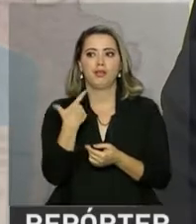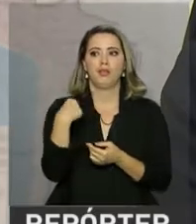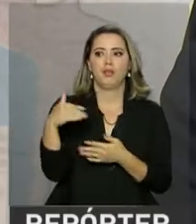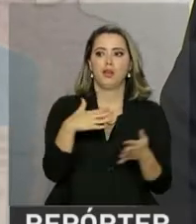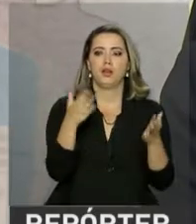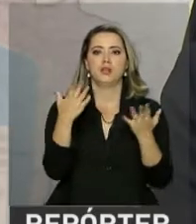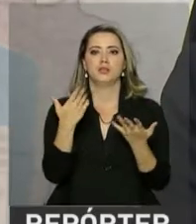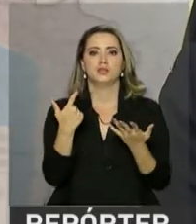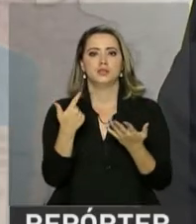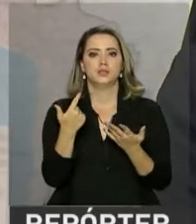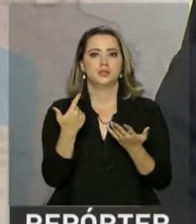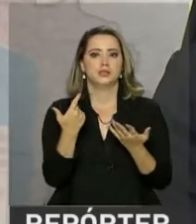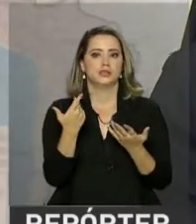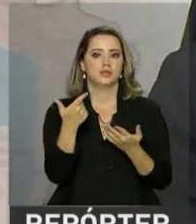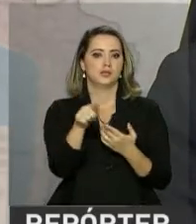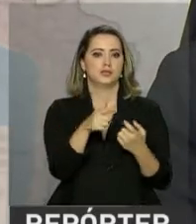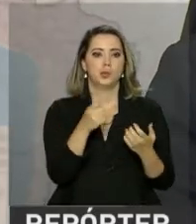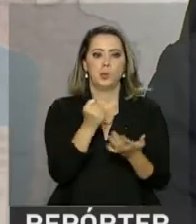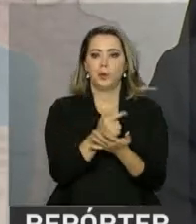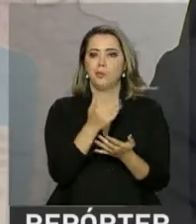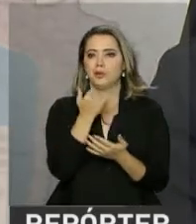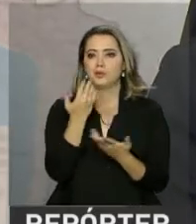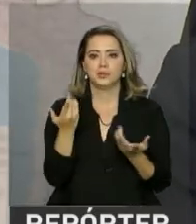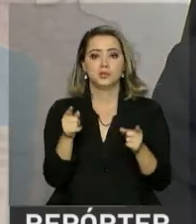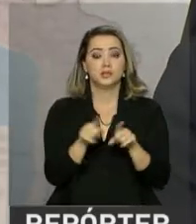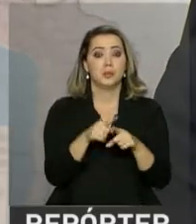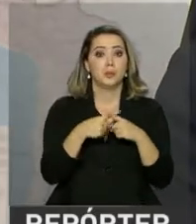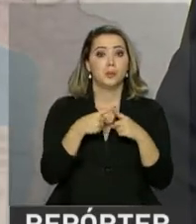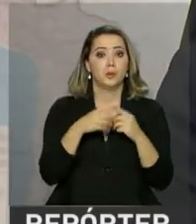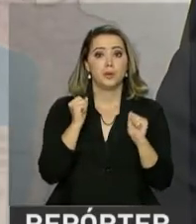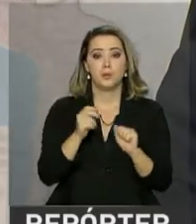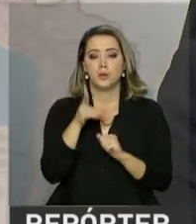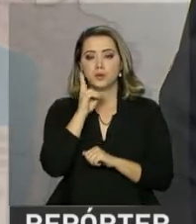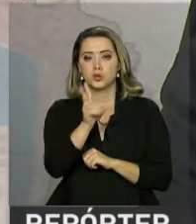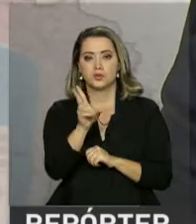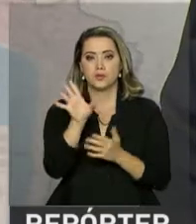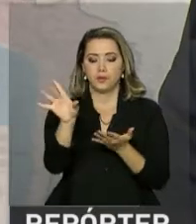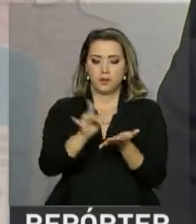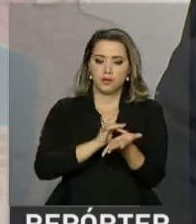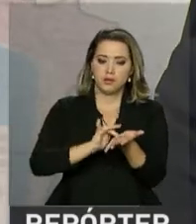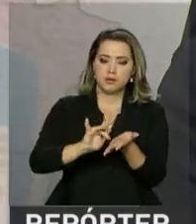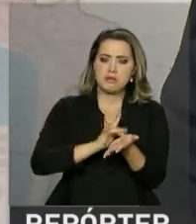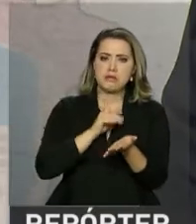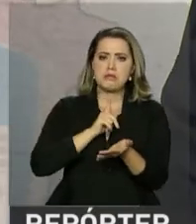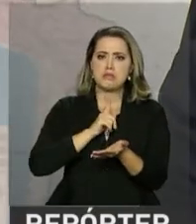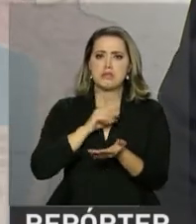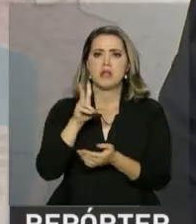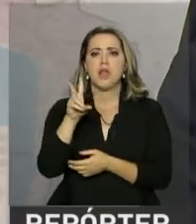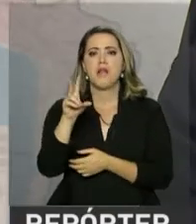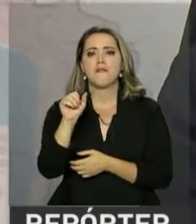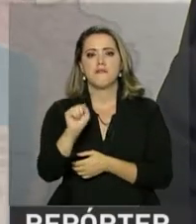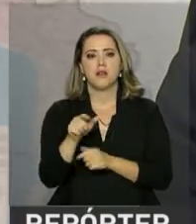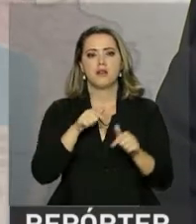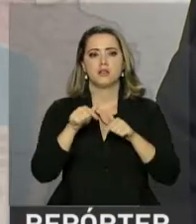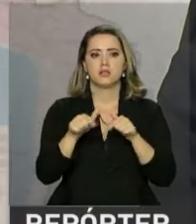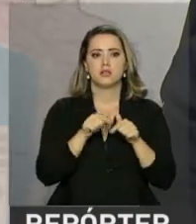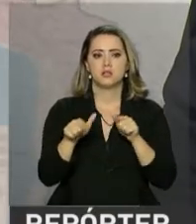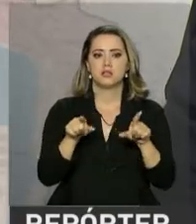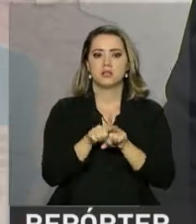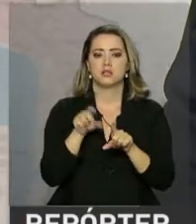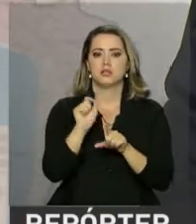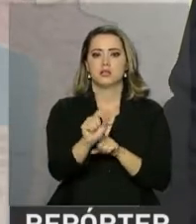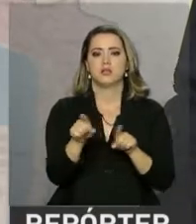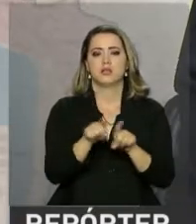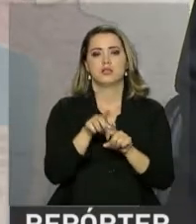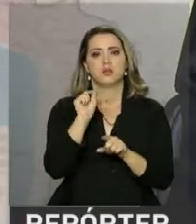fora da sua residência, porque ele pode consultar se existe ou não essa vaga de trabalho para